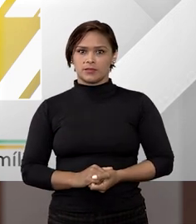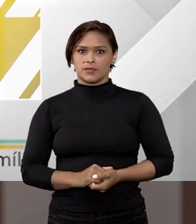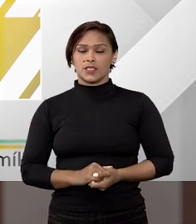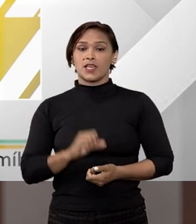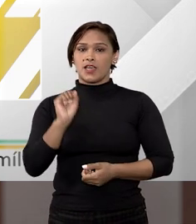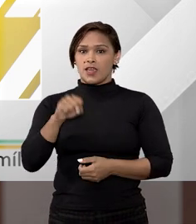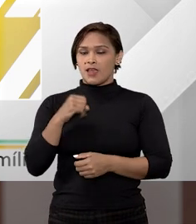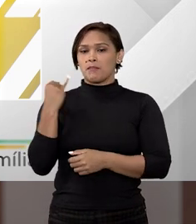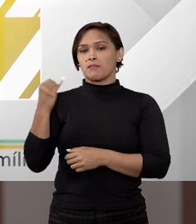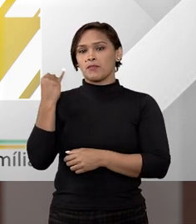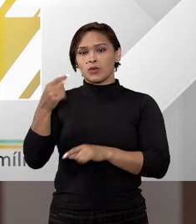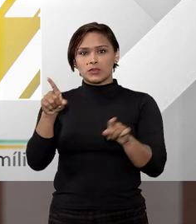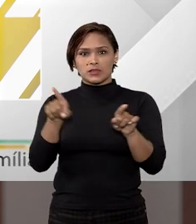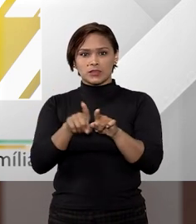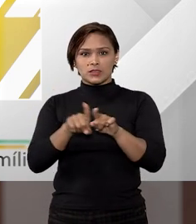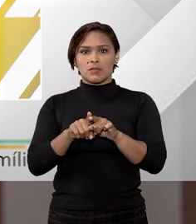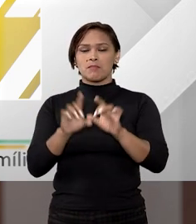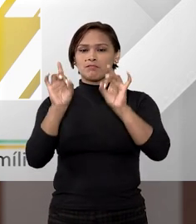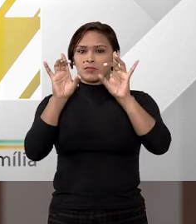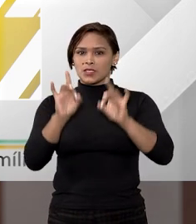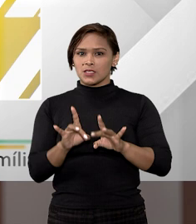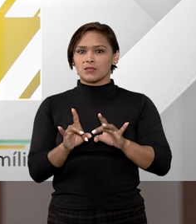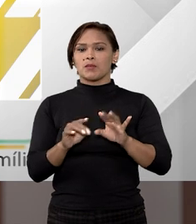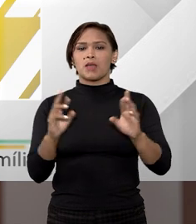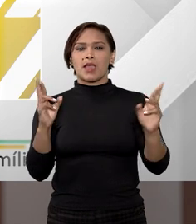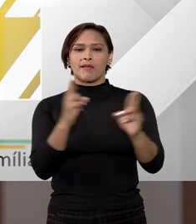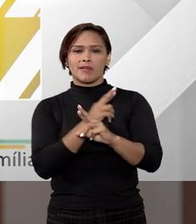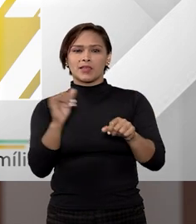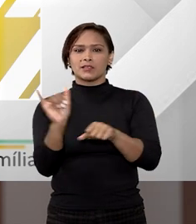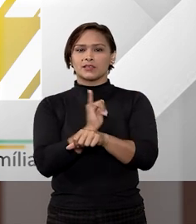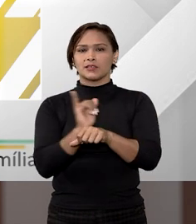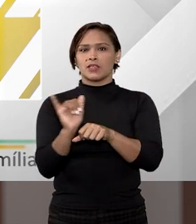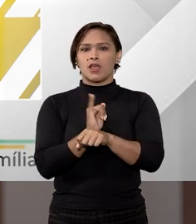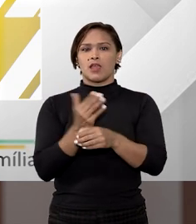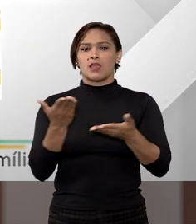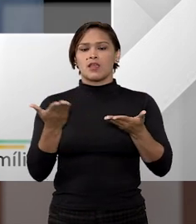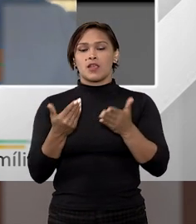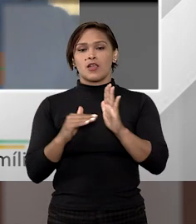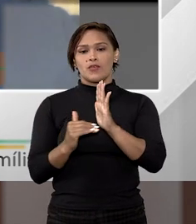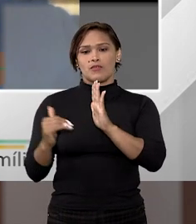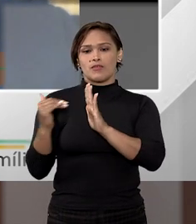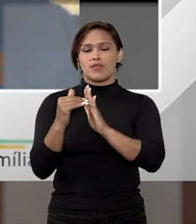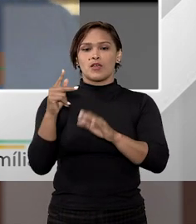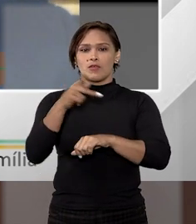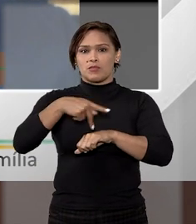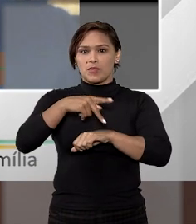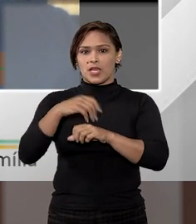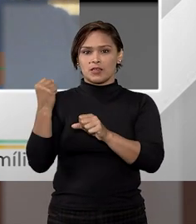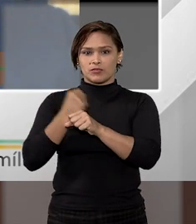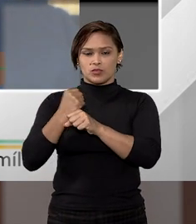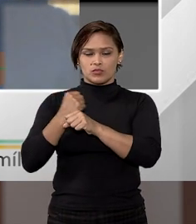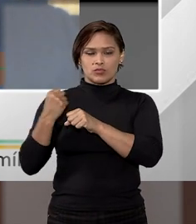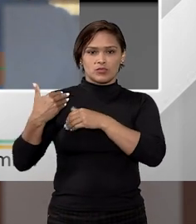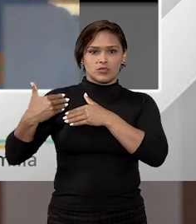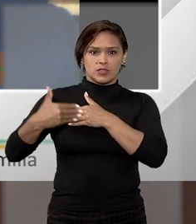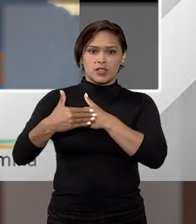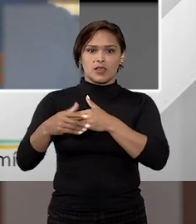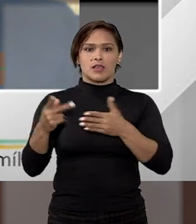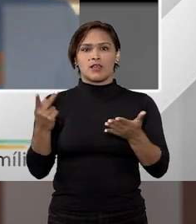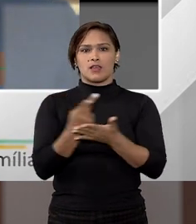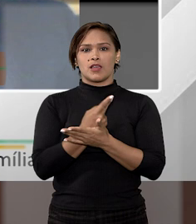Isso é muito importante, Thiago. Acho que principalmente com a dinâmica familiar que se desenvolveu no país nas últimas décadas, com